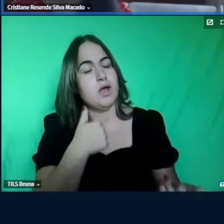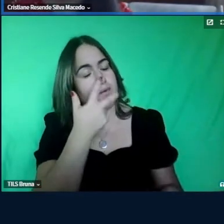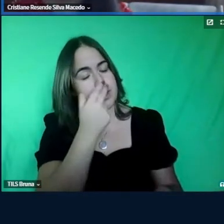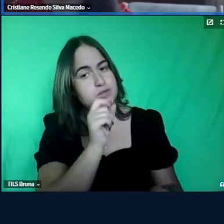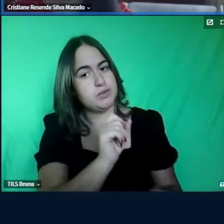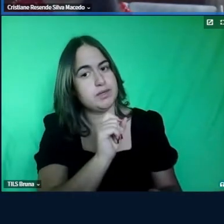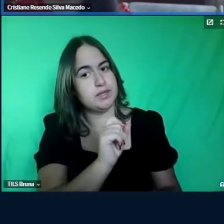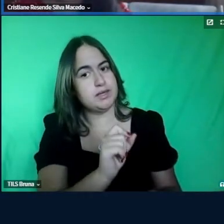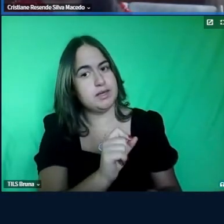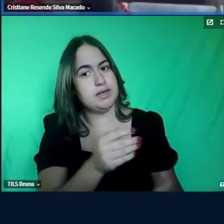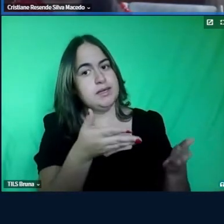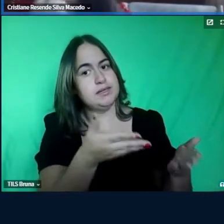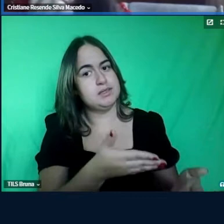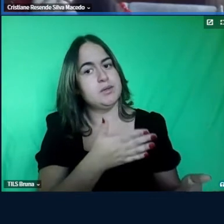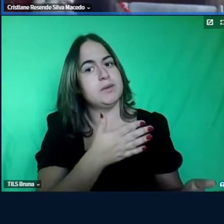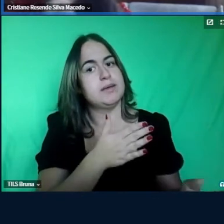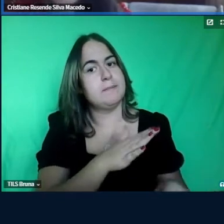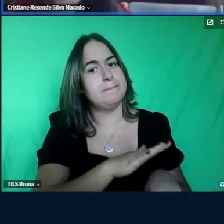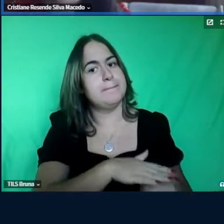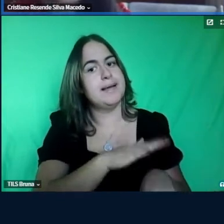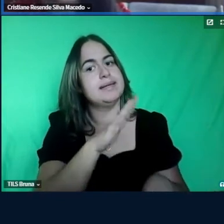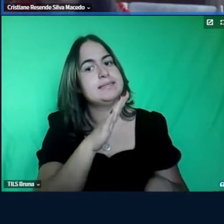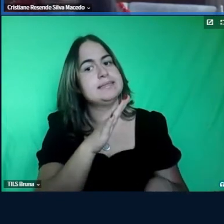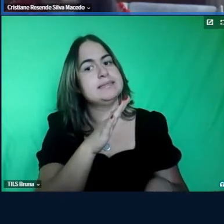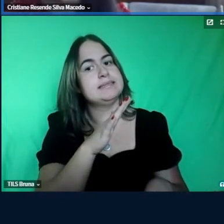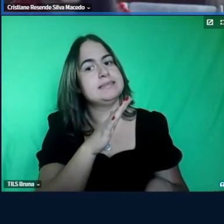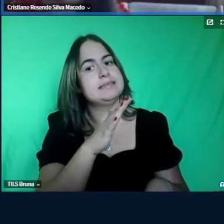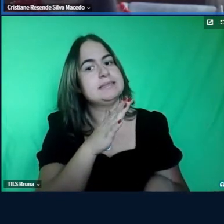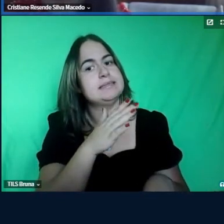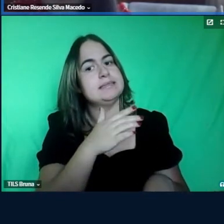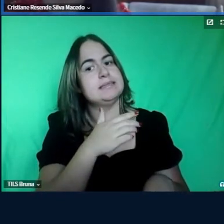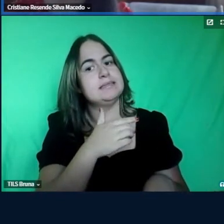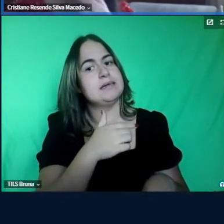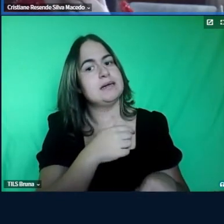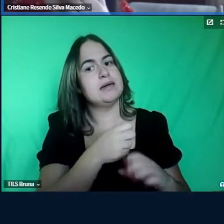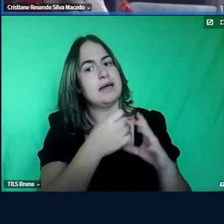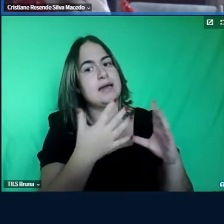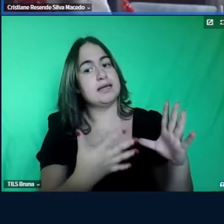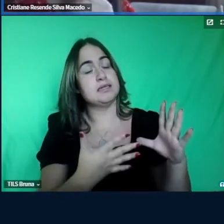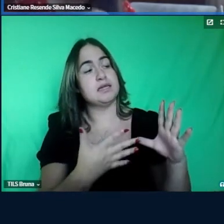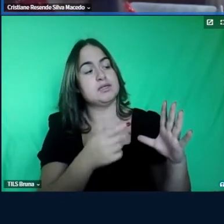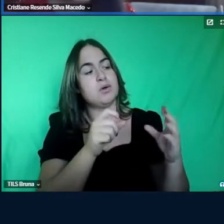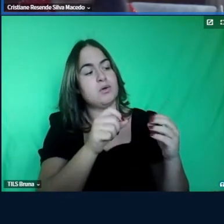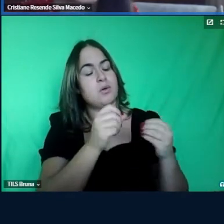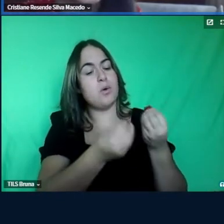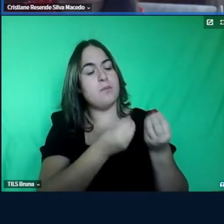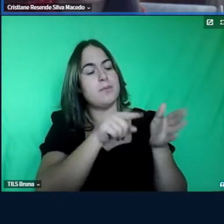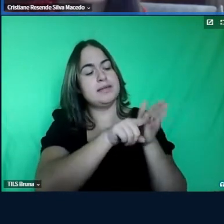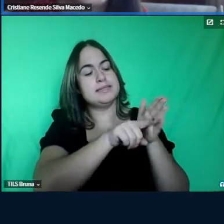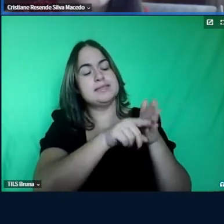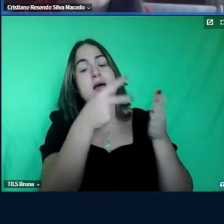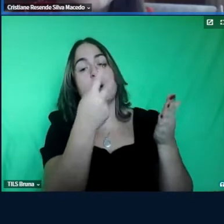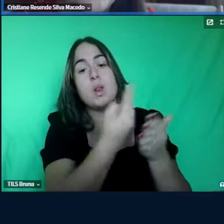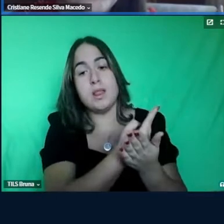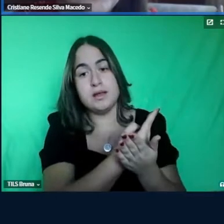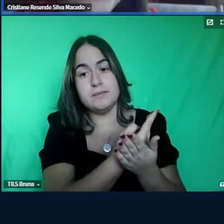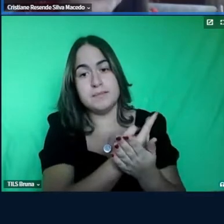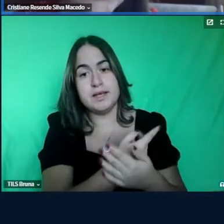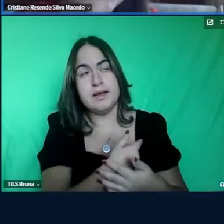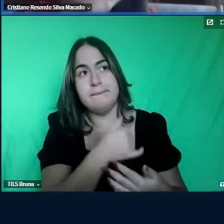isso foi o que mais o que mais caracterizou como pesquisação tanto é que nas aulas